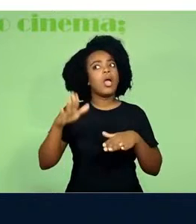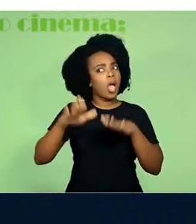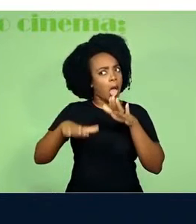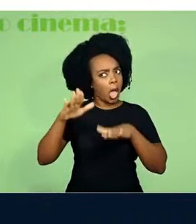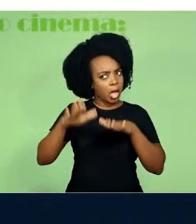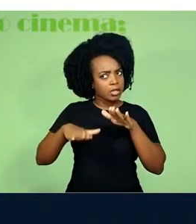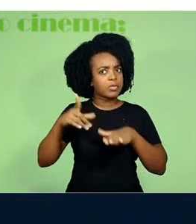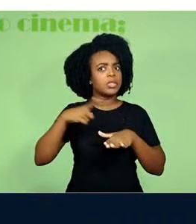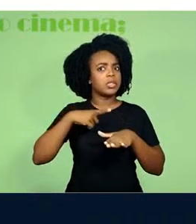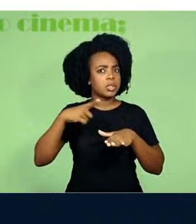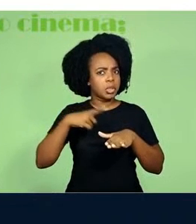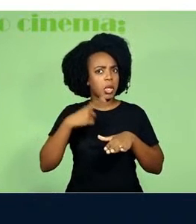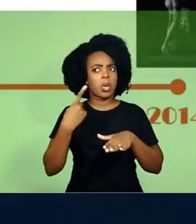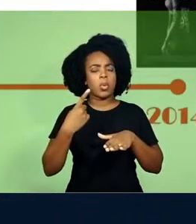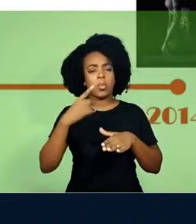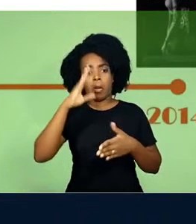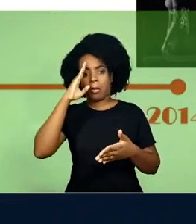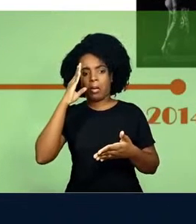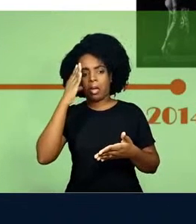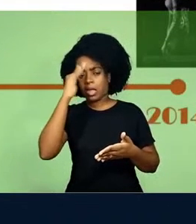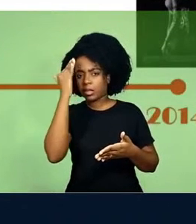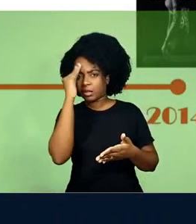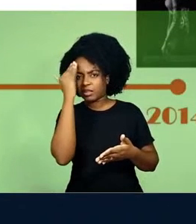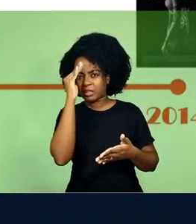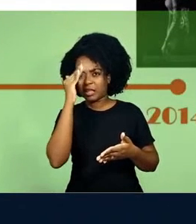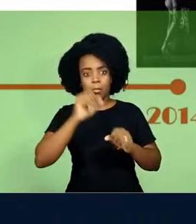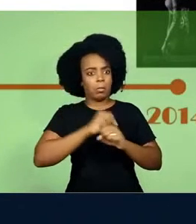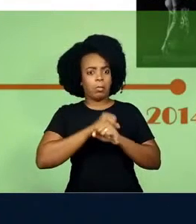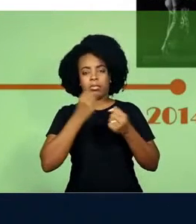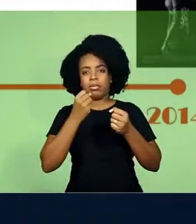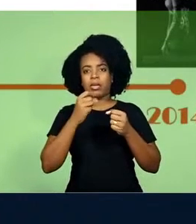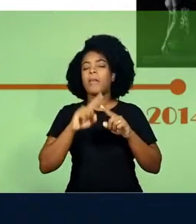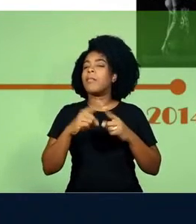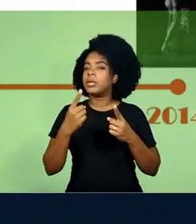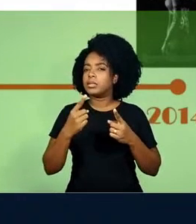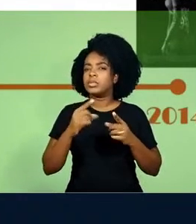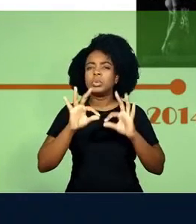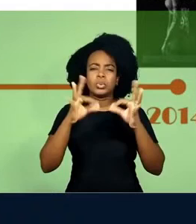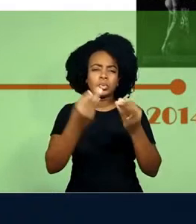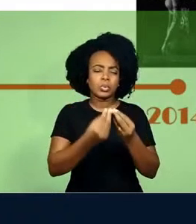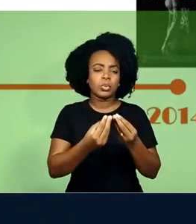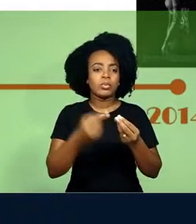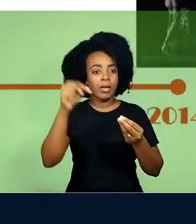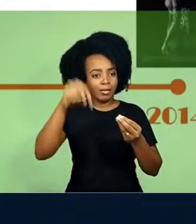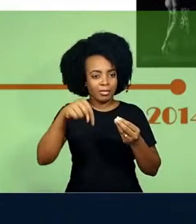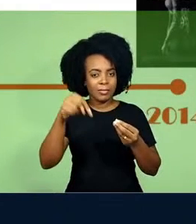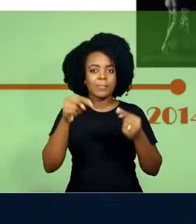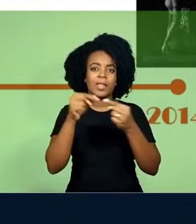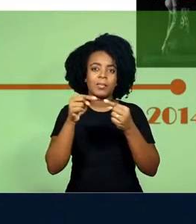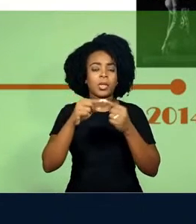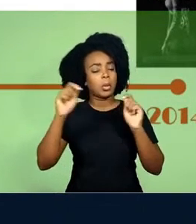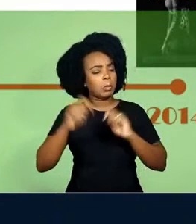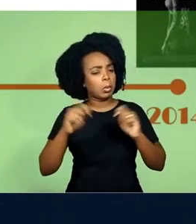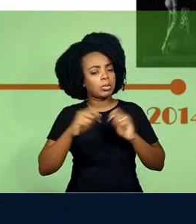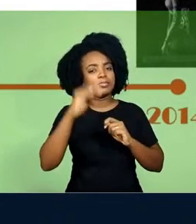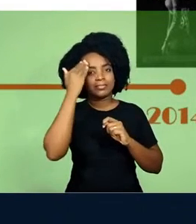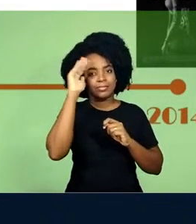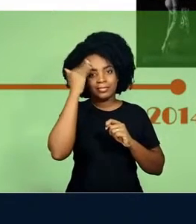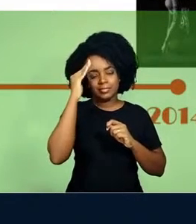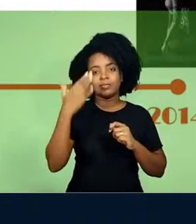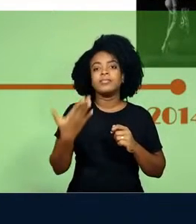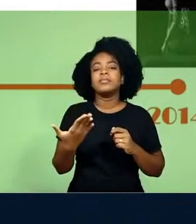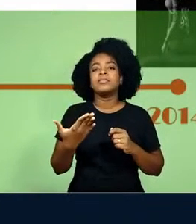não há uma única possível. Eu só gostaria de colocar aqui para vocês uma linha do tempo, para vocês darem uma olhada